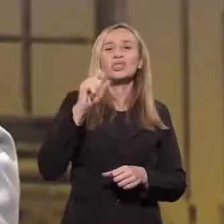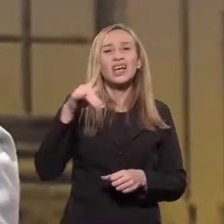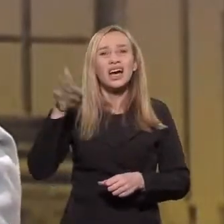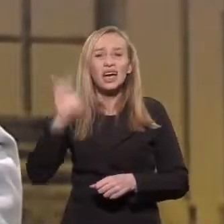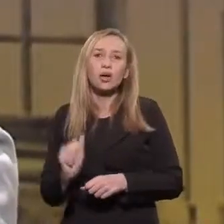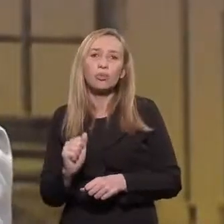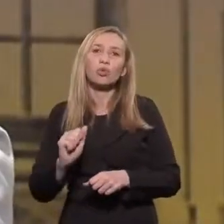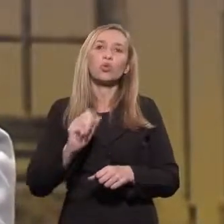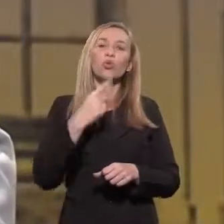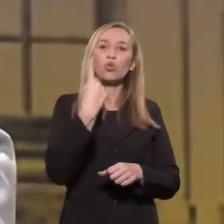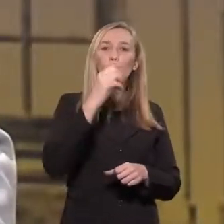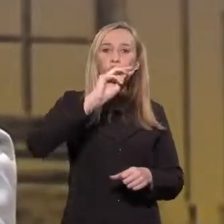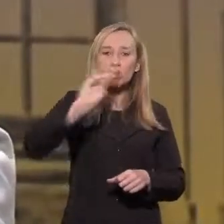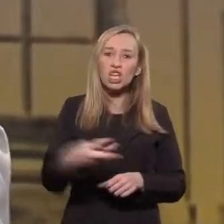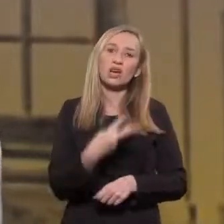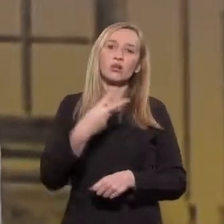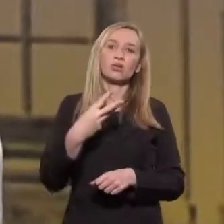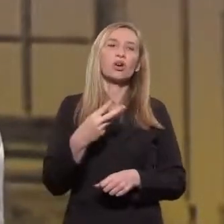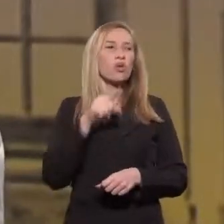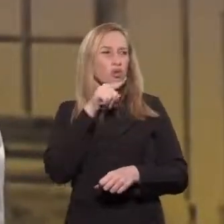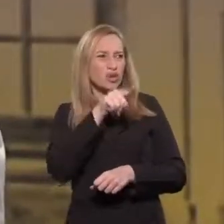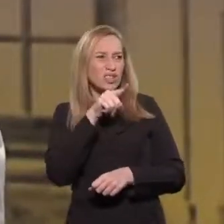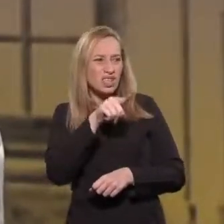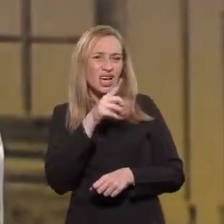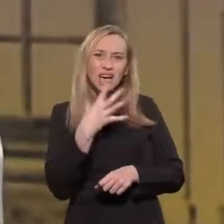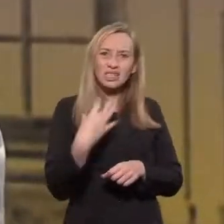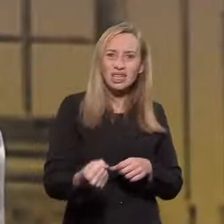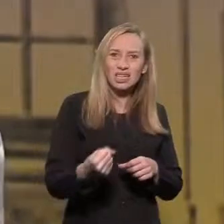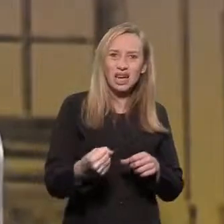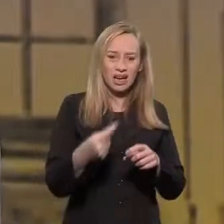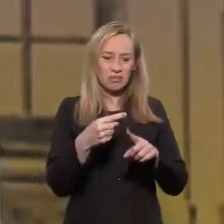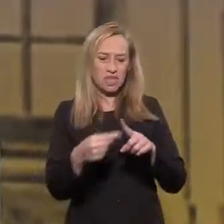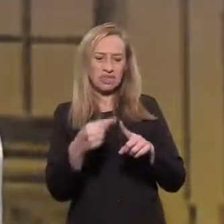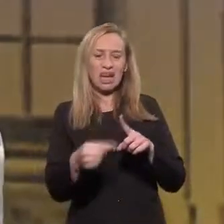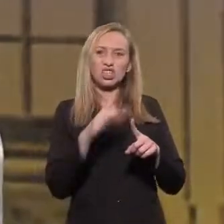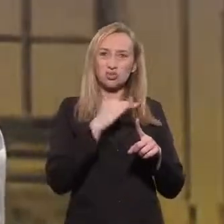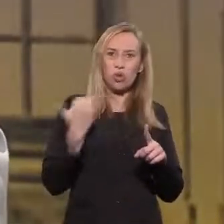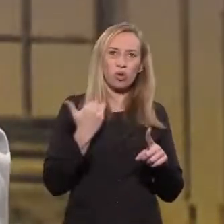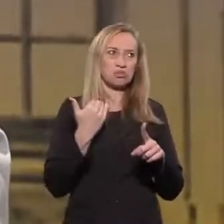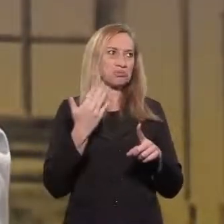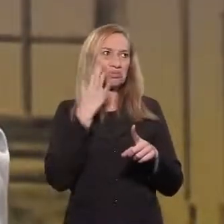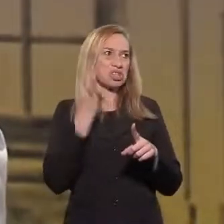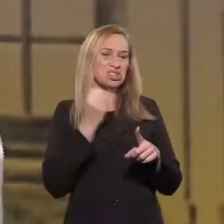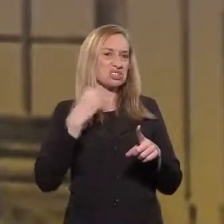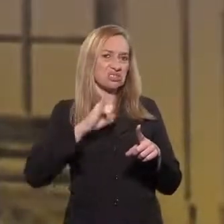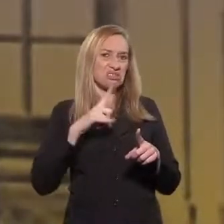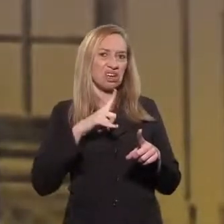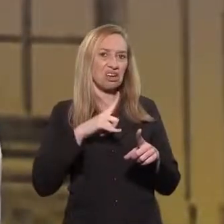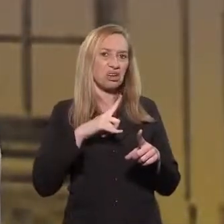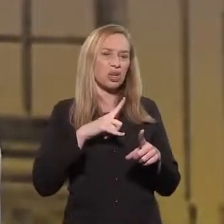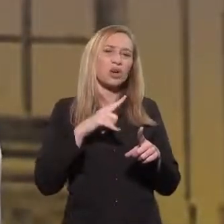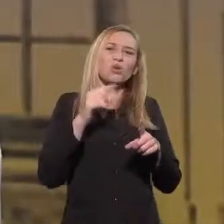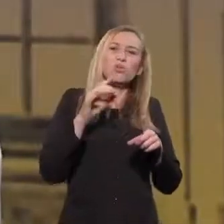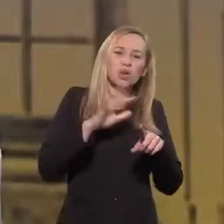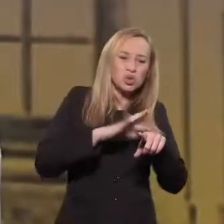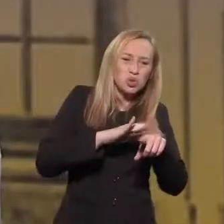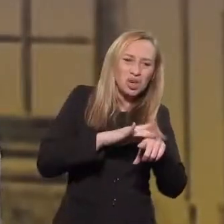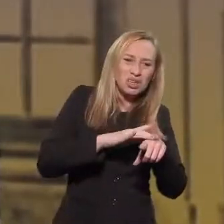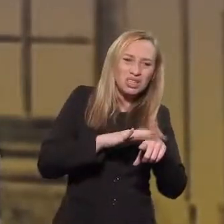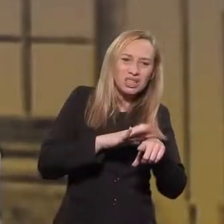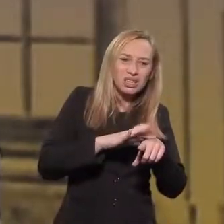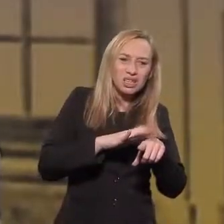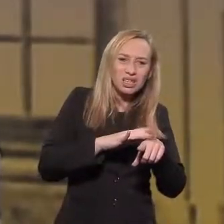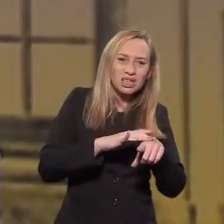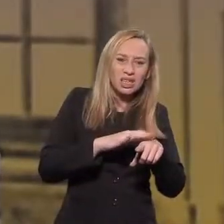E o sarampo é algo em torno de um milhão. Você aceitar meia-morte que seja, se é que existe meia-morte, por uma doença evitável por vacinação,